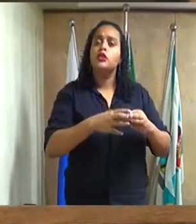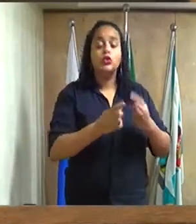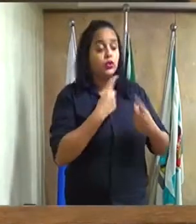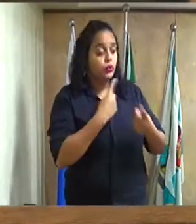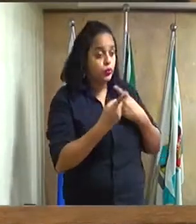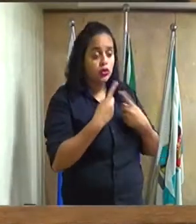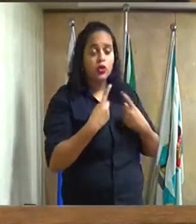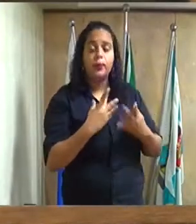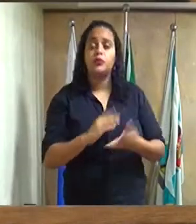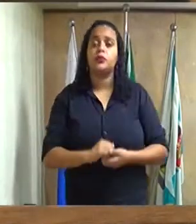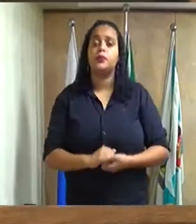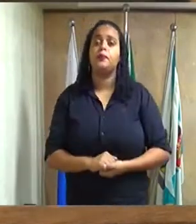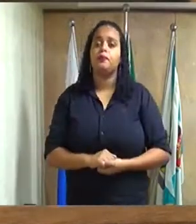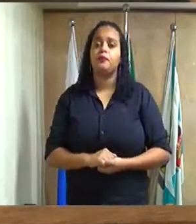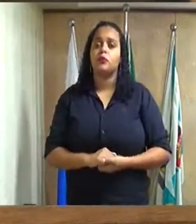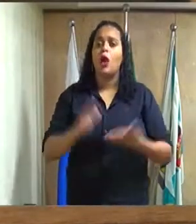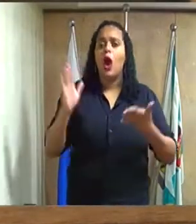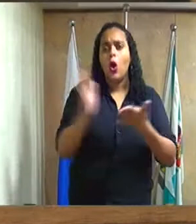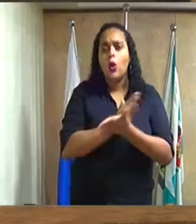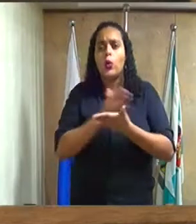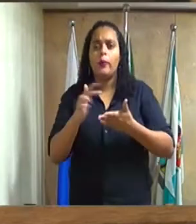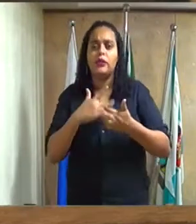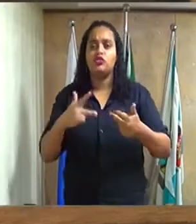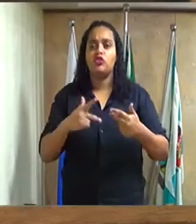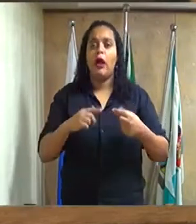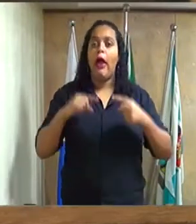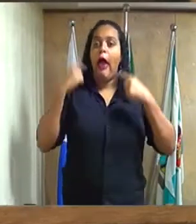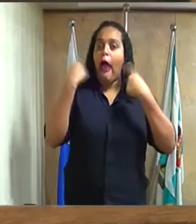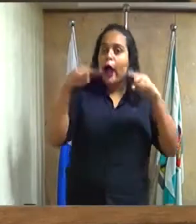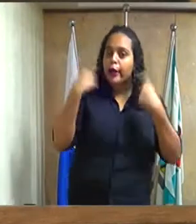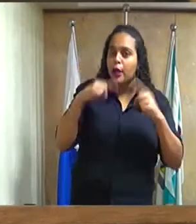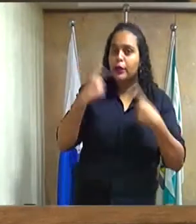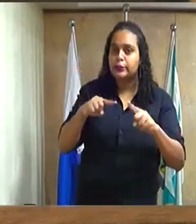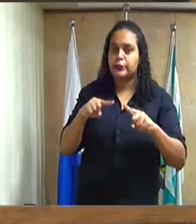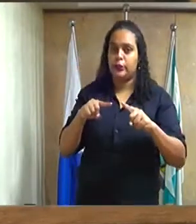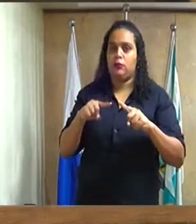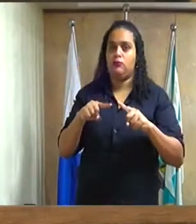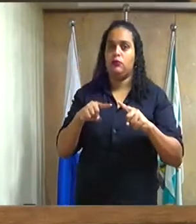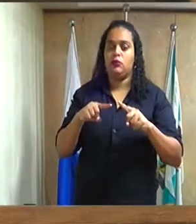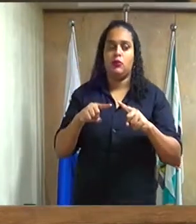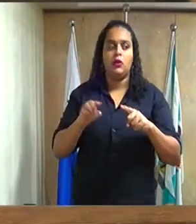algumas denúncias que eu recebi, Nivan,